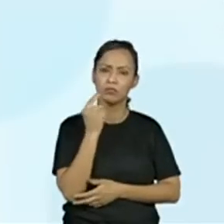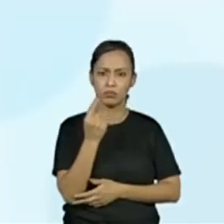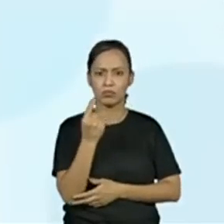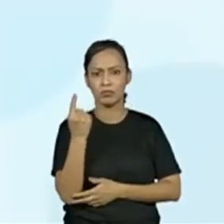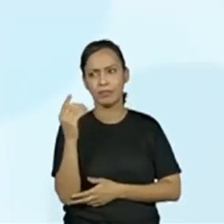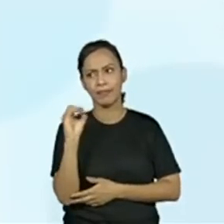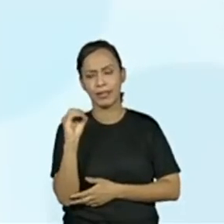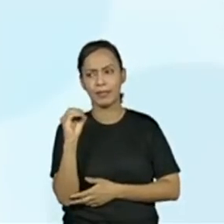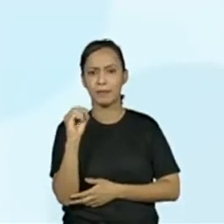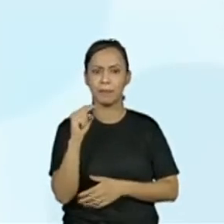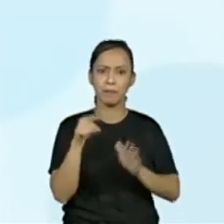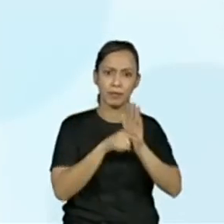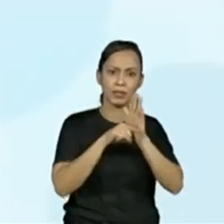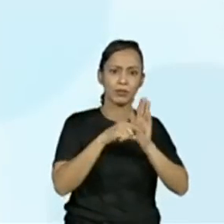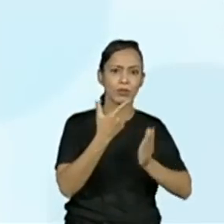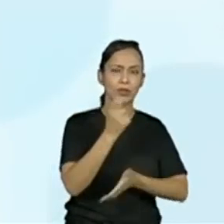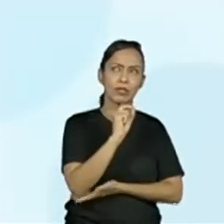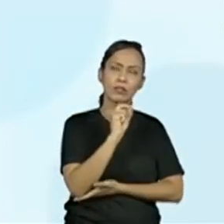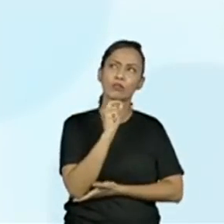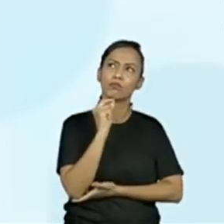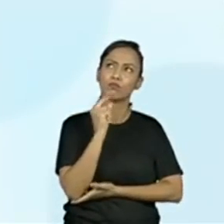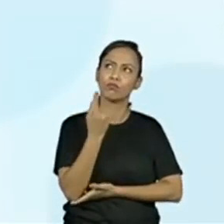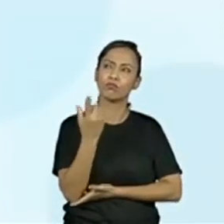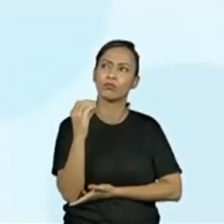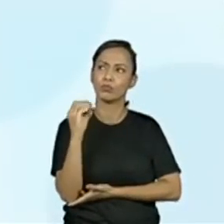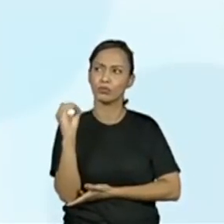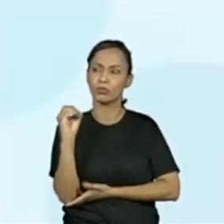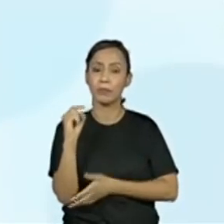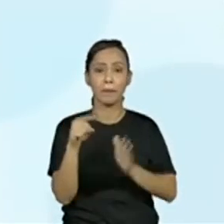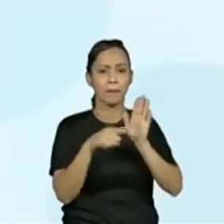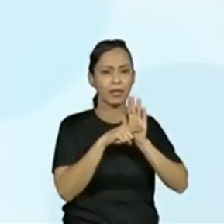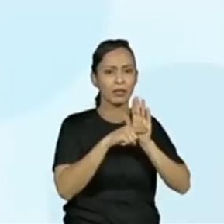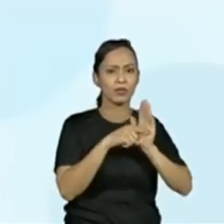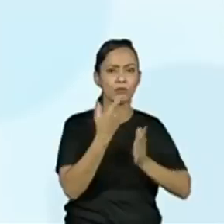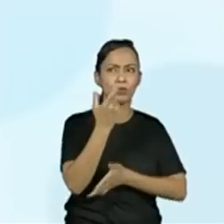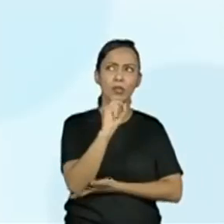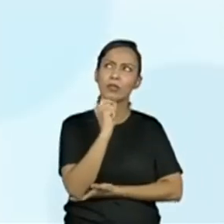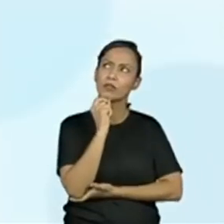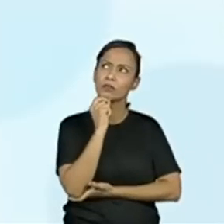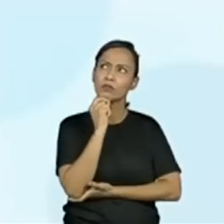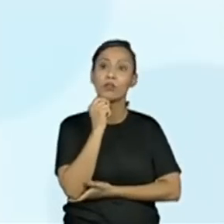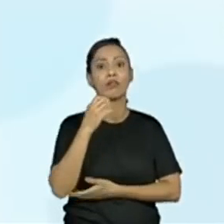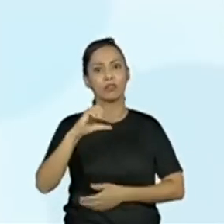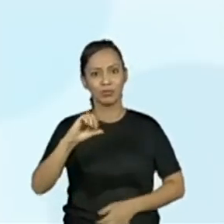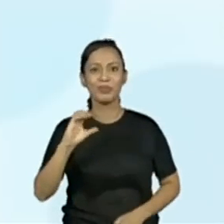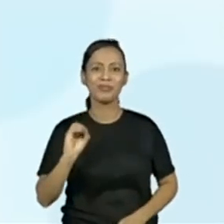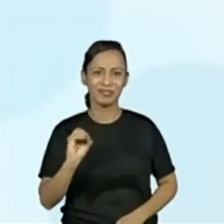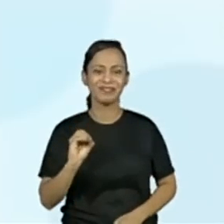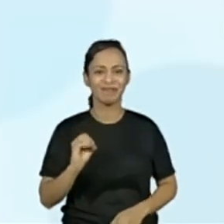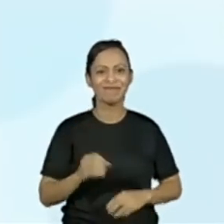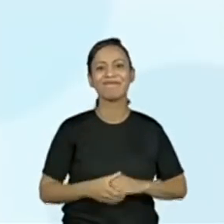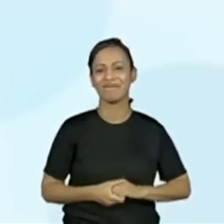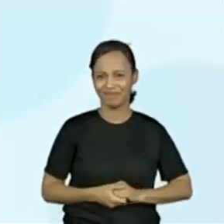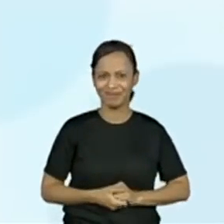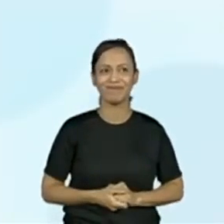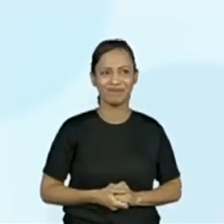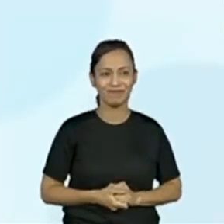menos 10. 100. 100 menos 10. 90. Então,